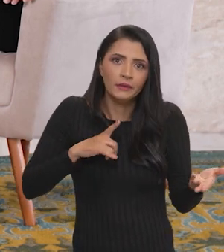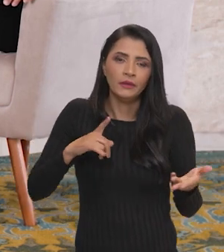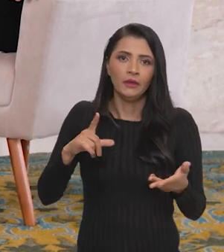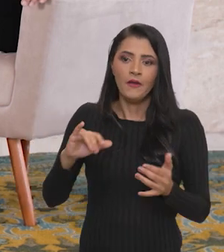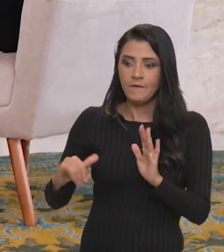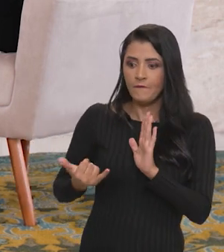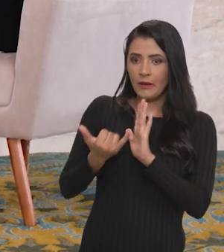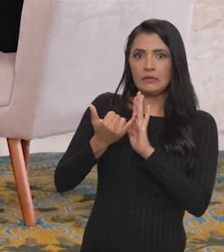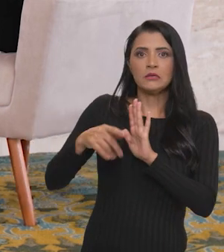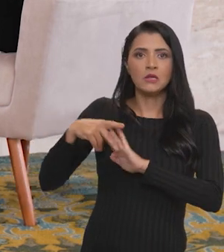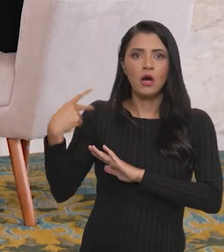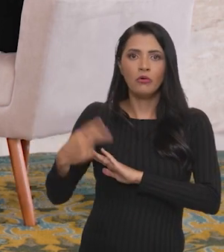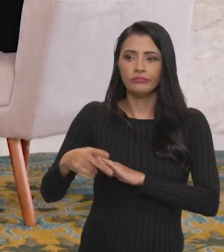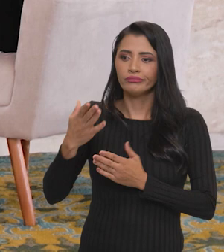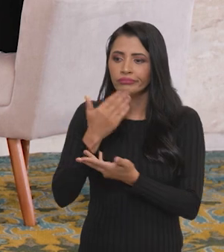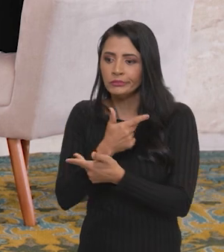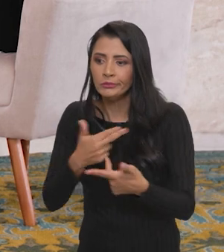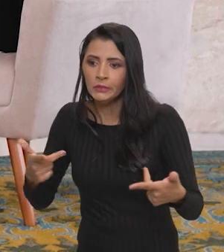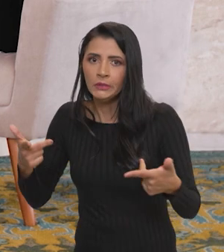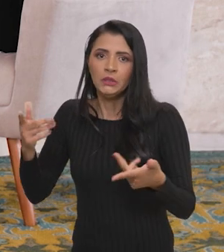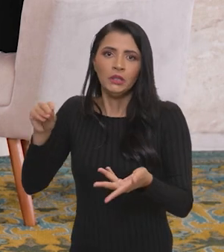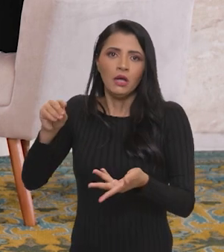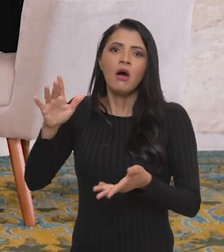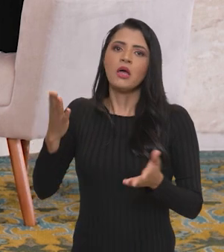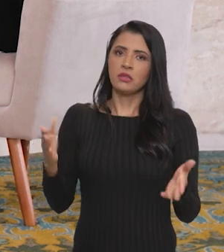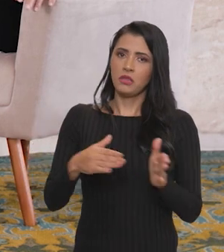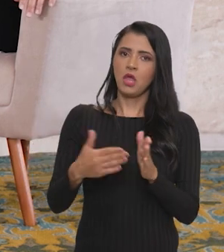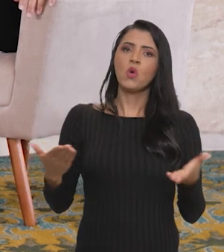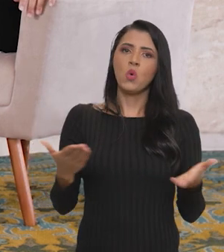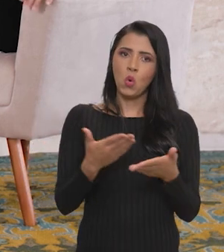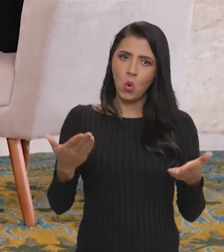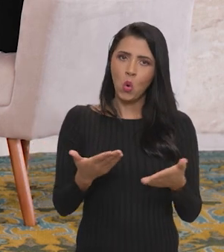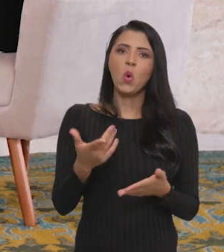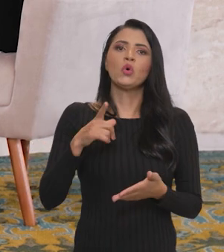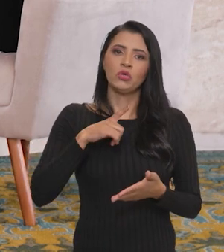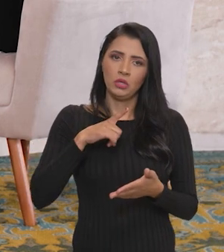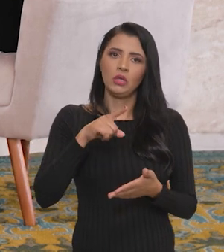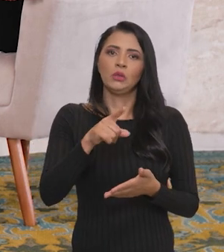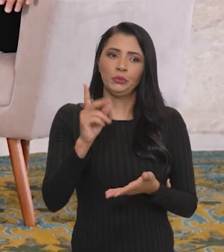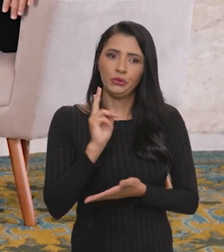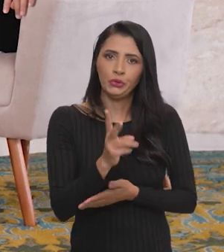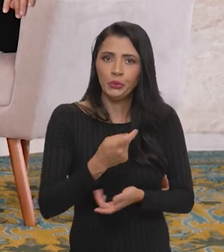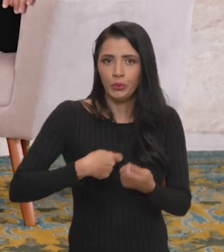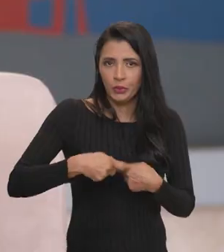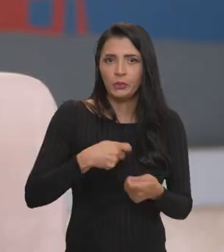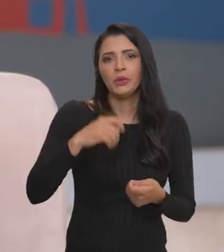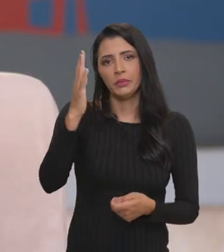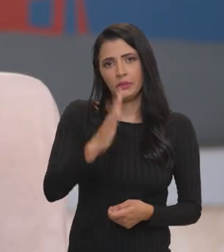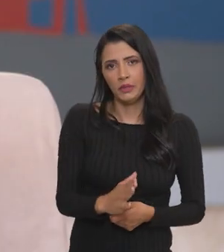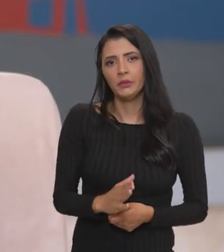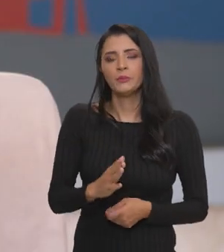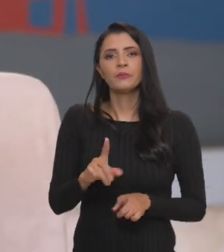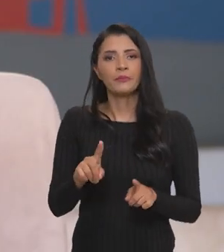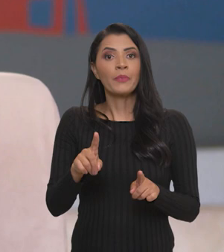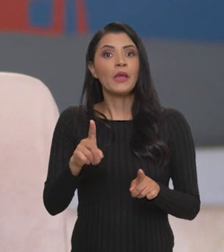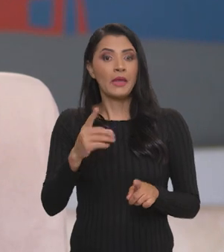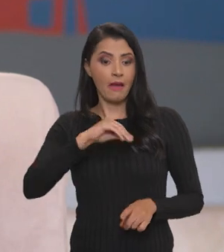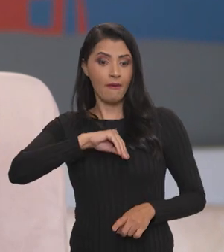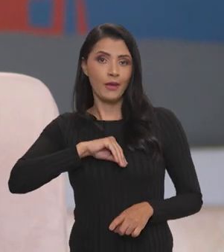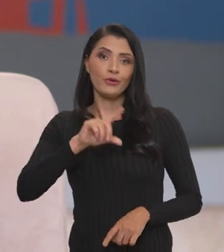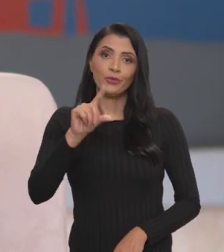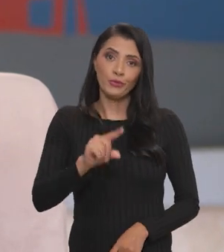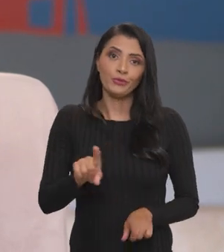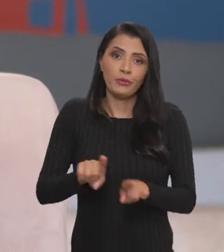crescente de alimentos, que até hoje você tem algum respingo na economia brasileira. Menos do que antes, mas... Sem dúvida. E a diminuição da